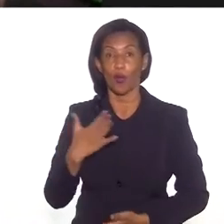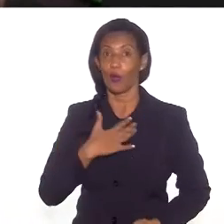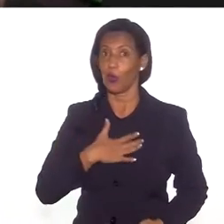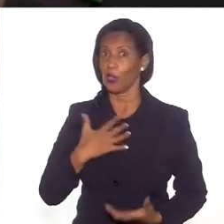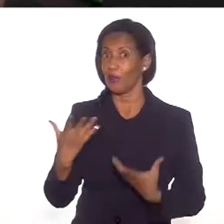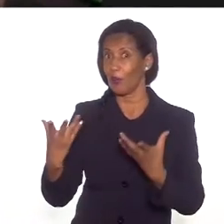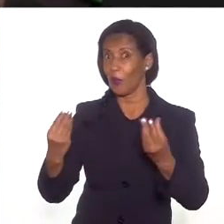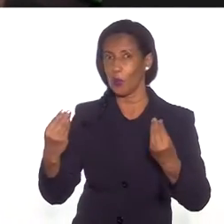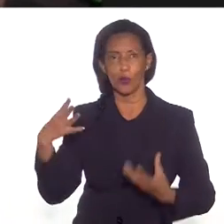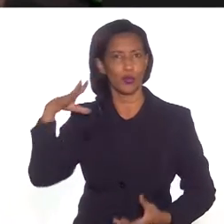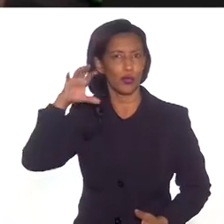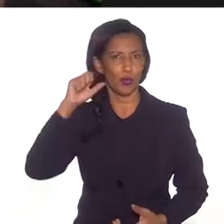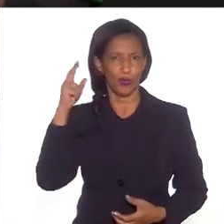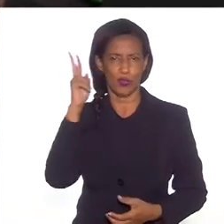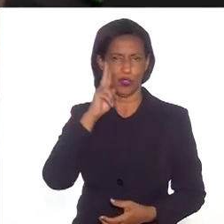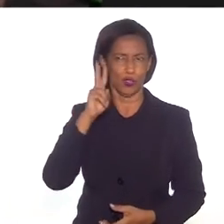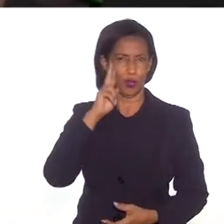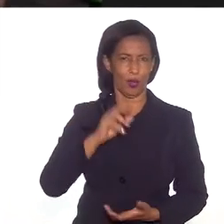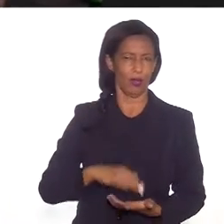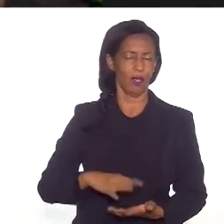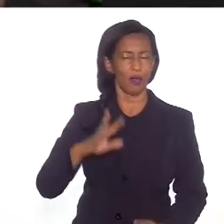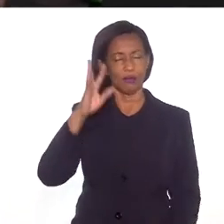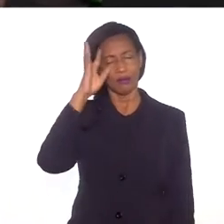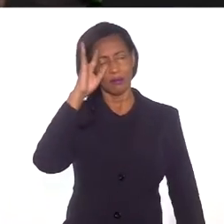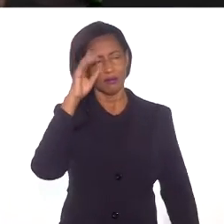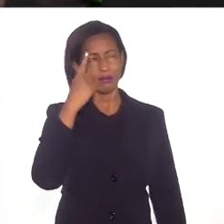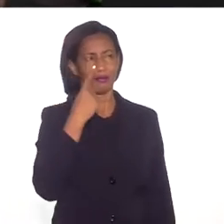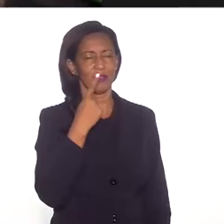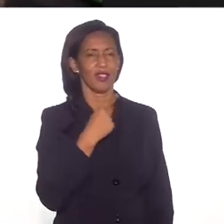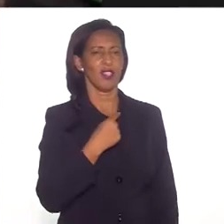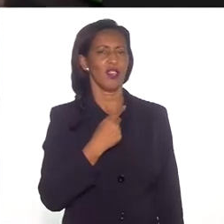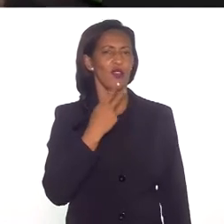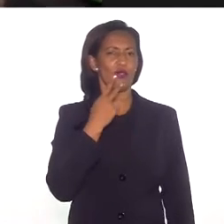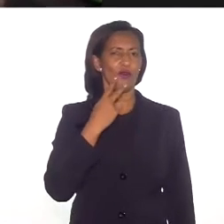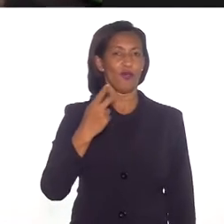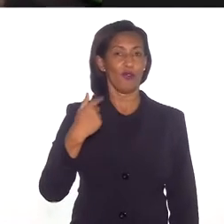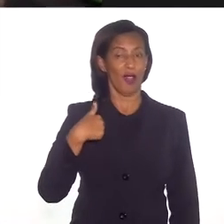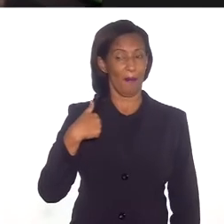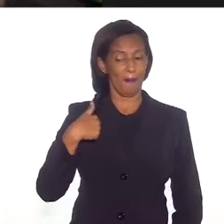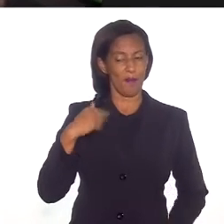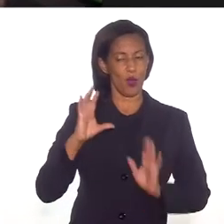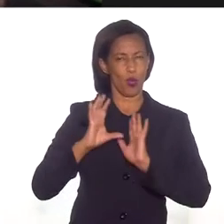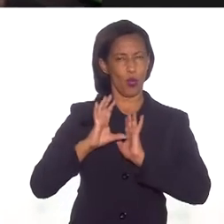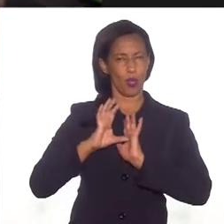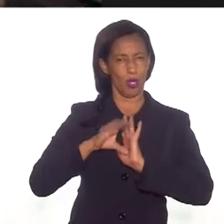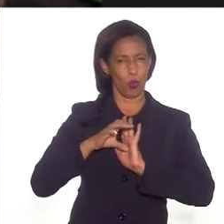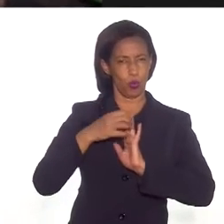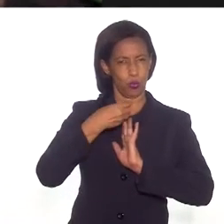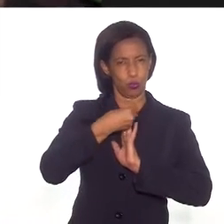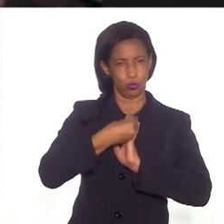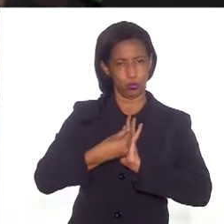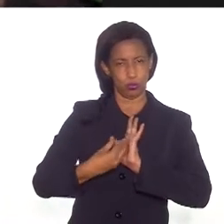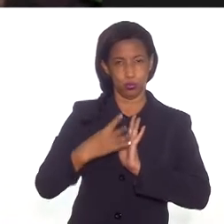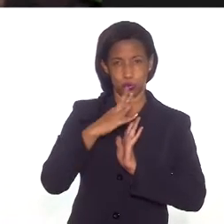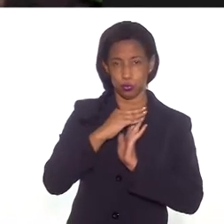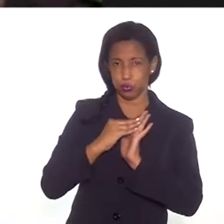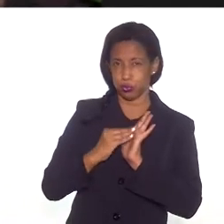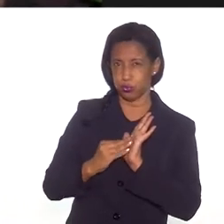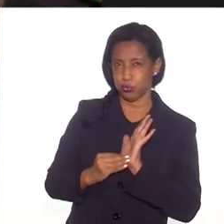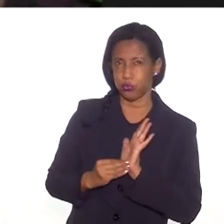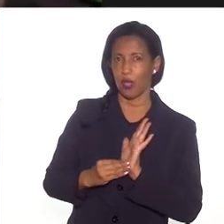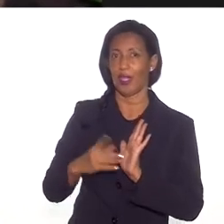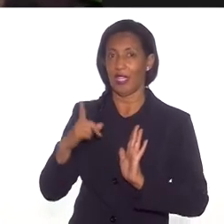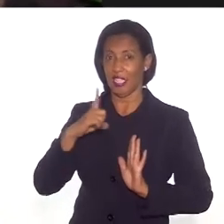gostavam muito de ouvir histórias. E eu resolvi, então, contar o meu conteúdo, o conteúdo que eu tinha que